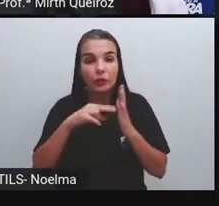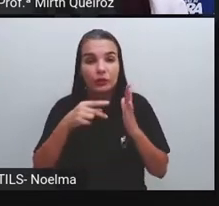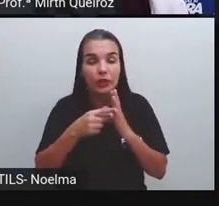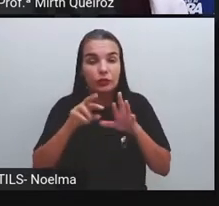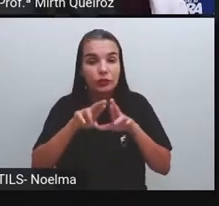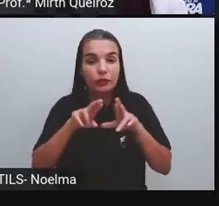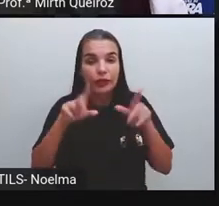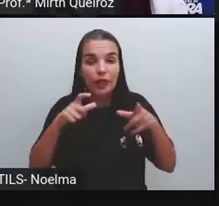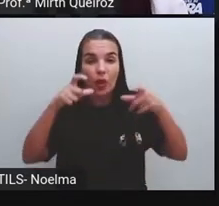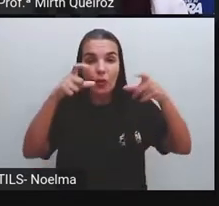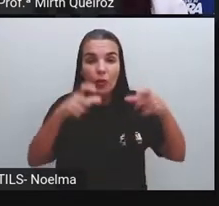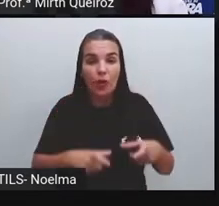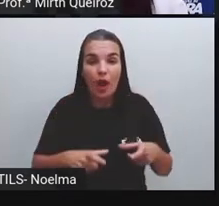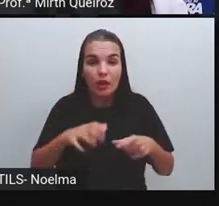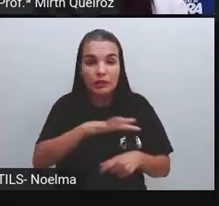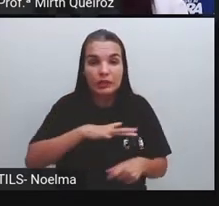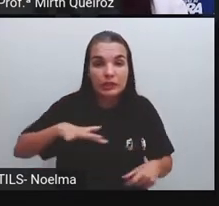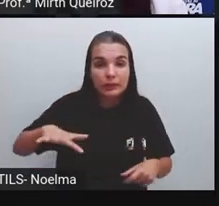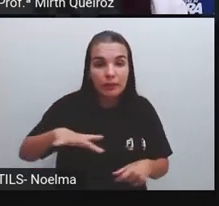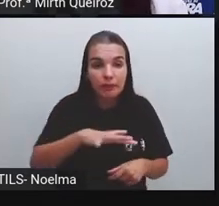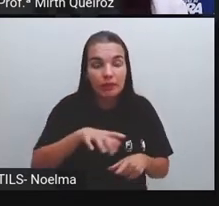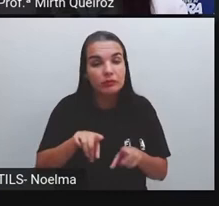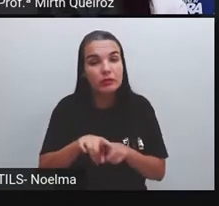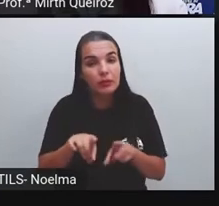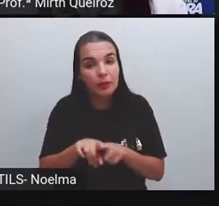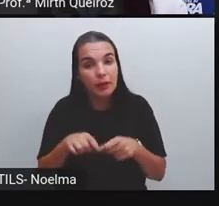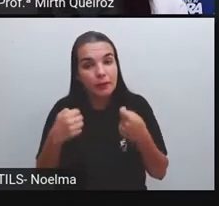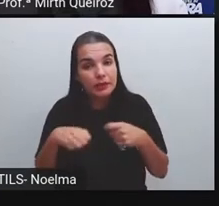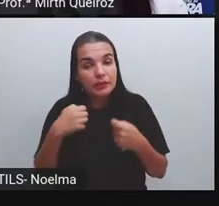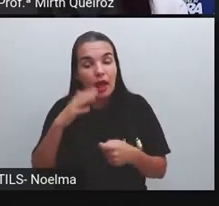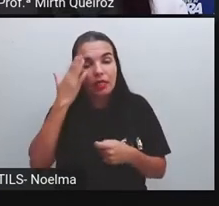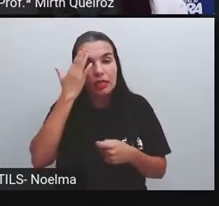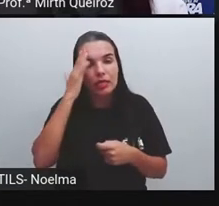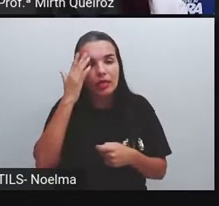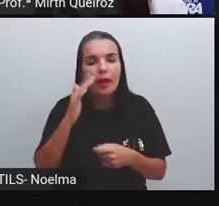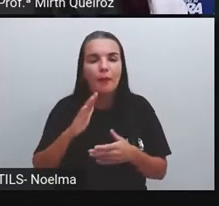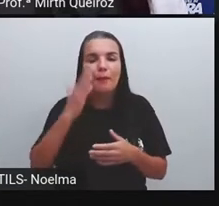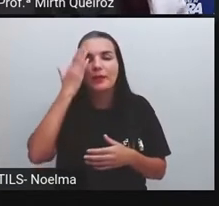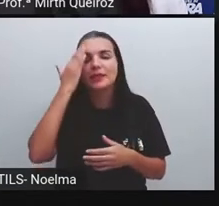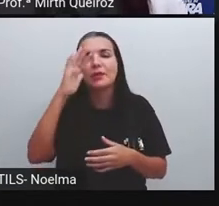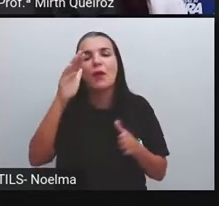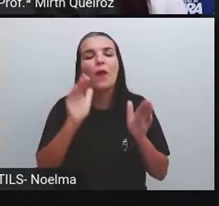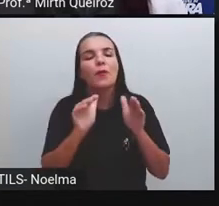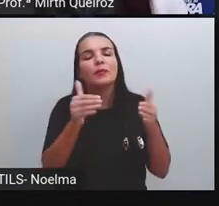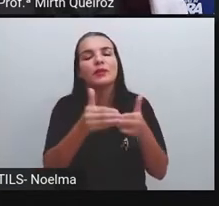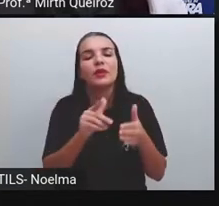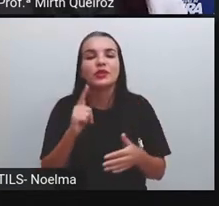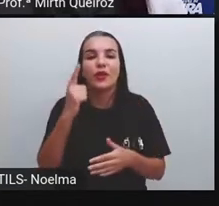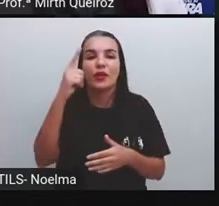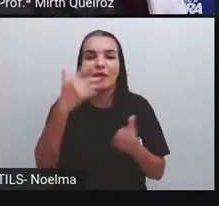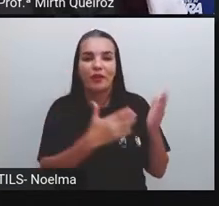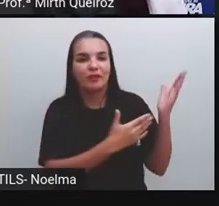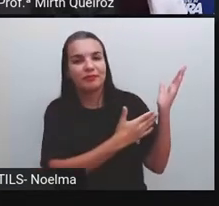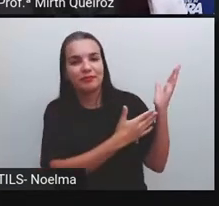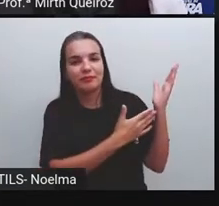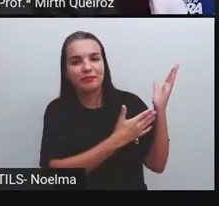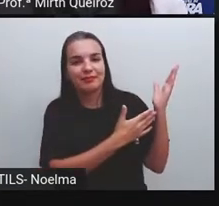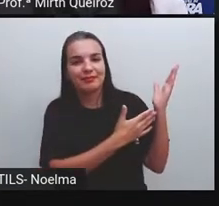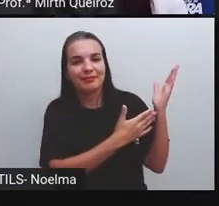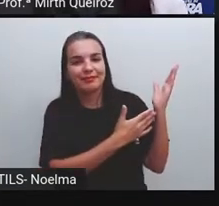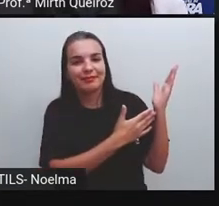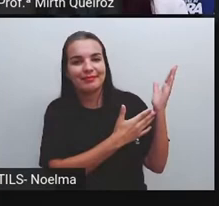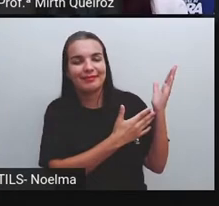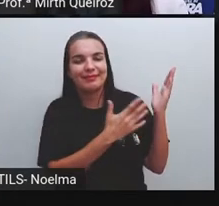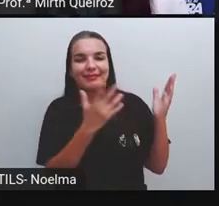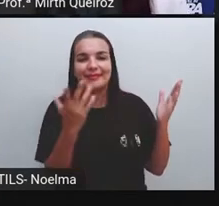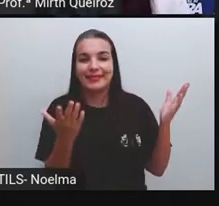mundo em que vivemos é o principal objetivo da geografia. O que seria paisagem? No seu dia a dia,